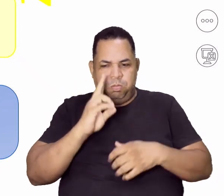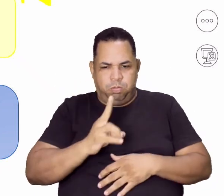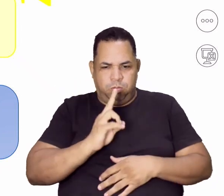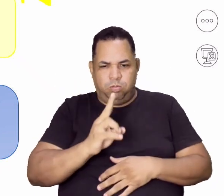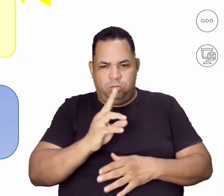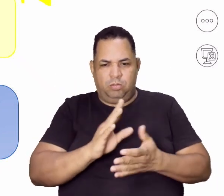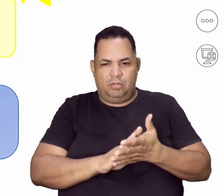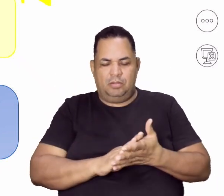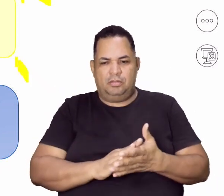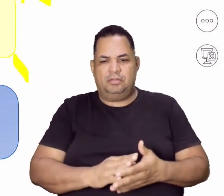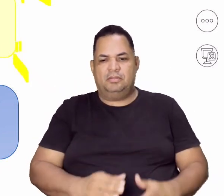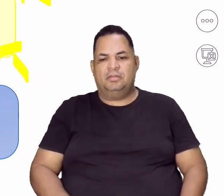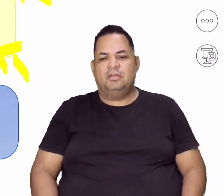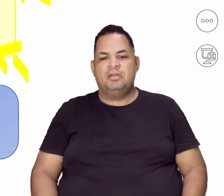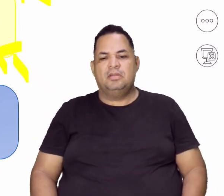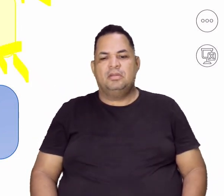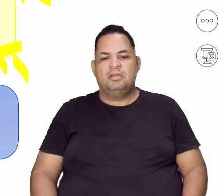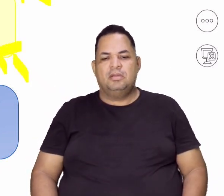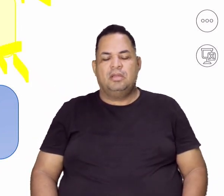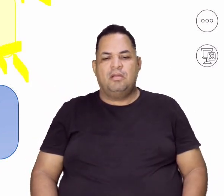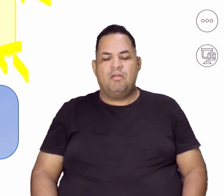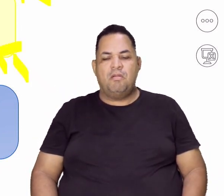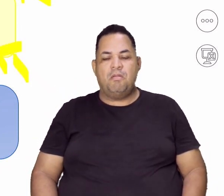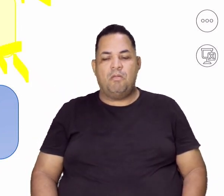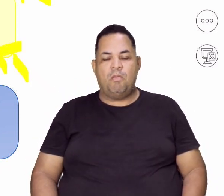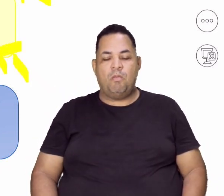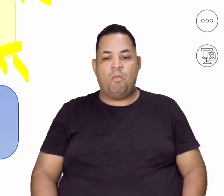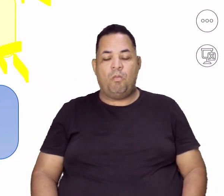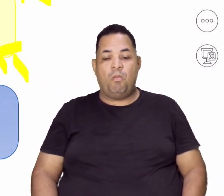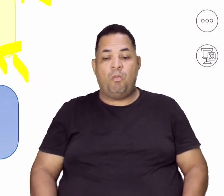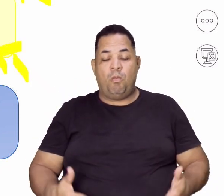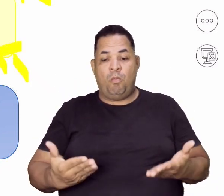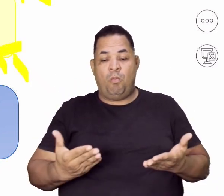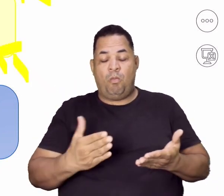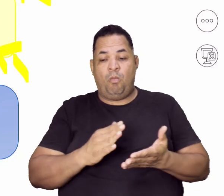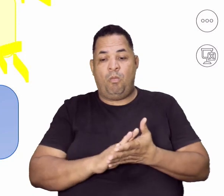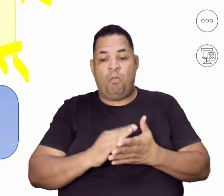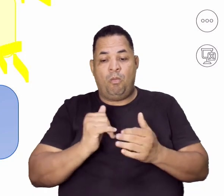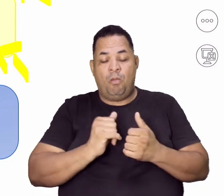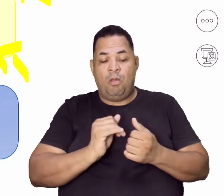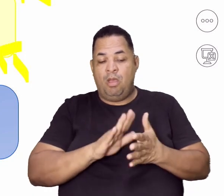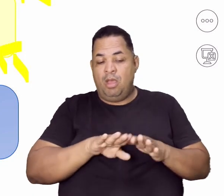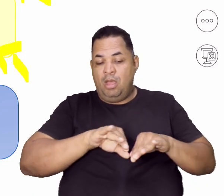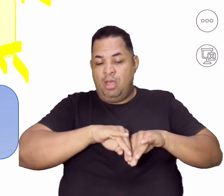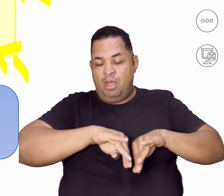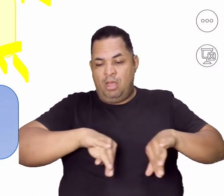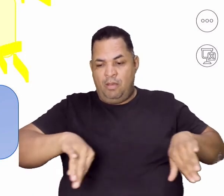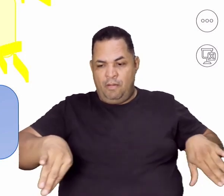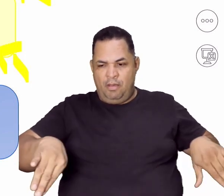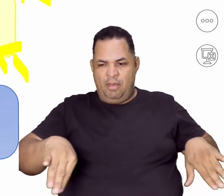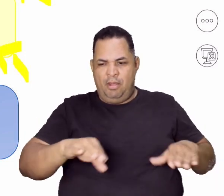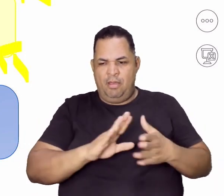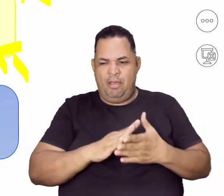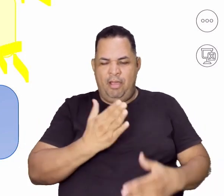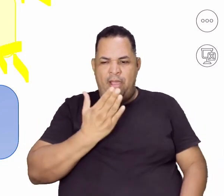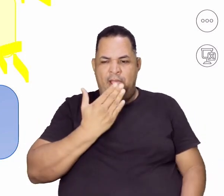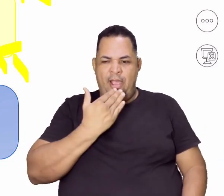e um receio fóbico dos alimentos. Então acaba afastando aí determinados alimentos.